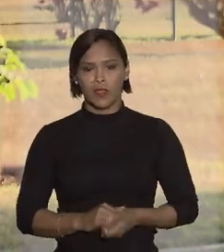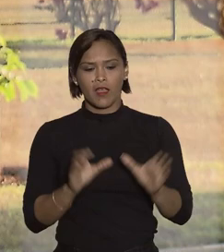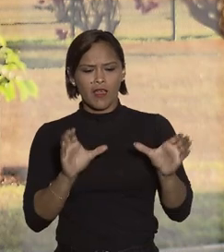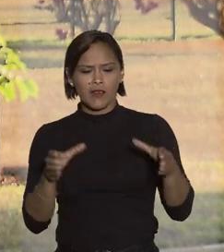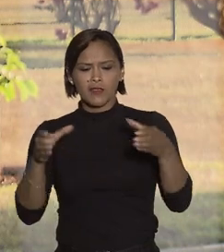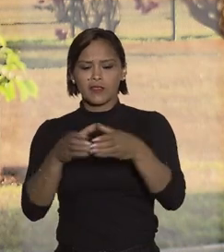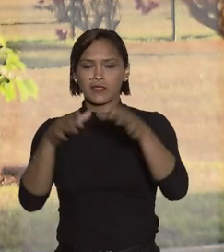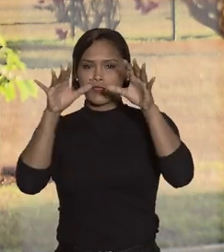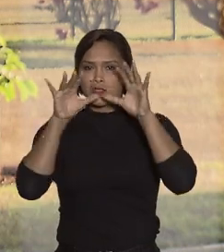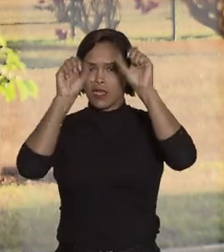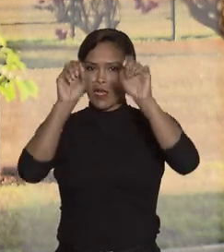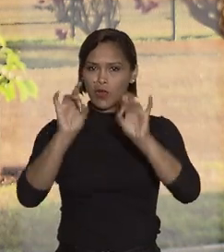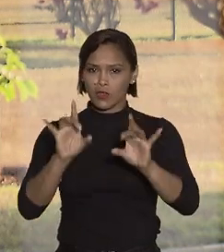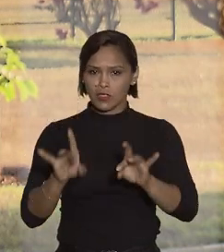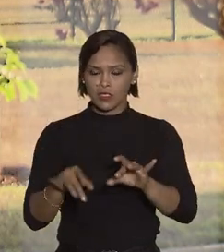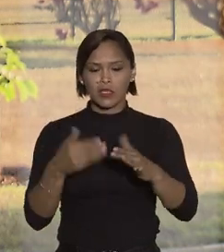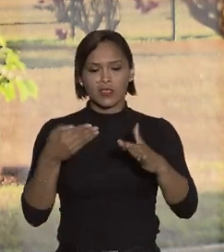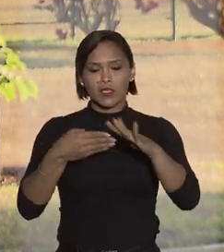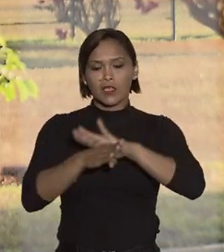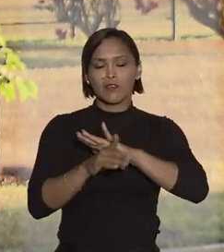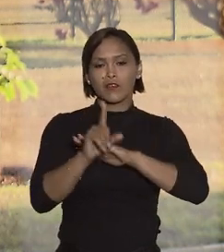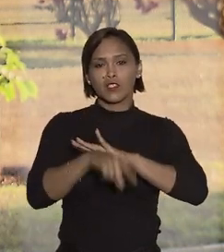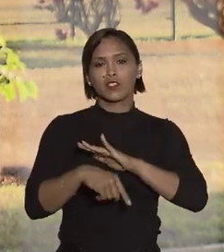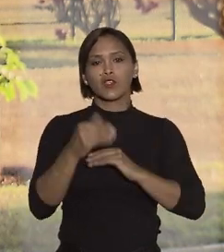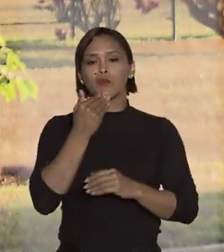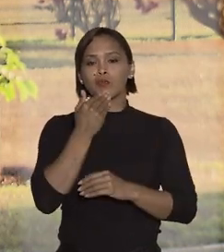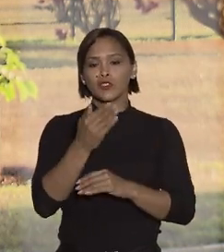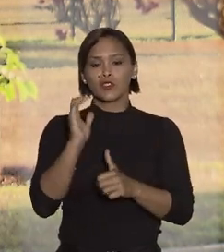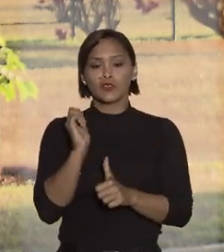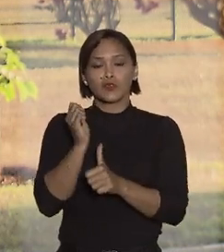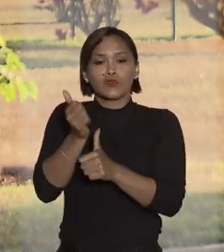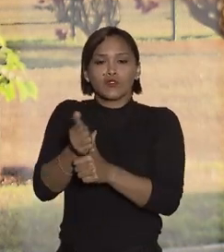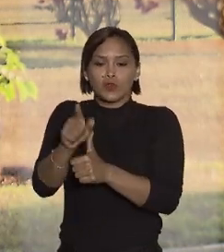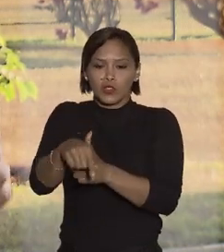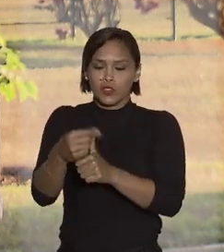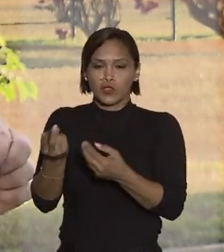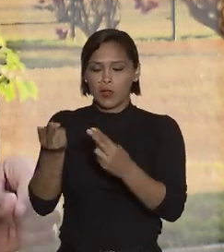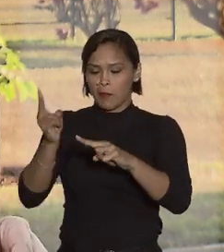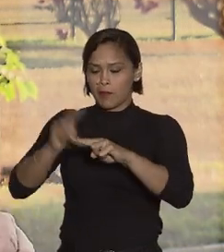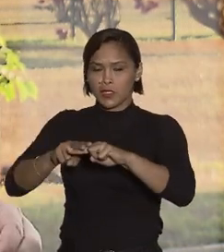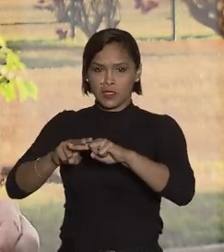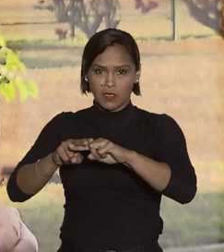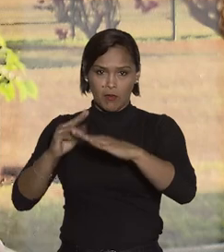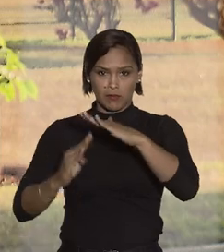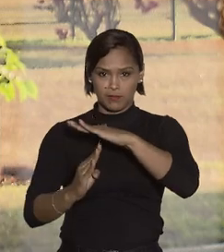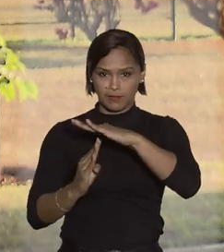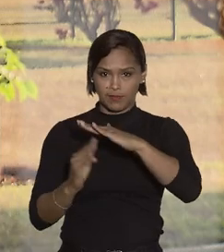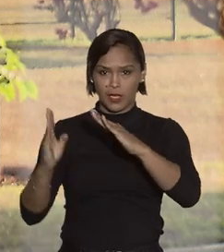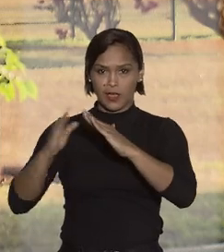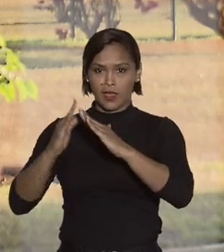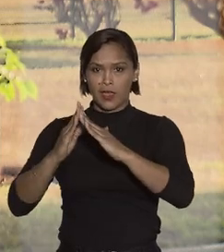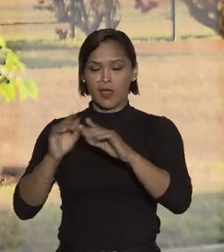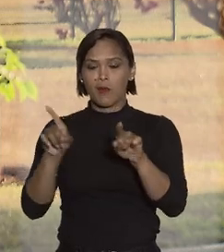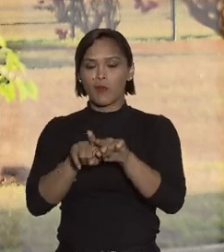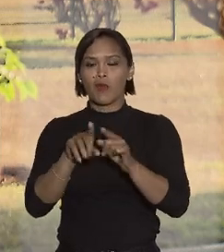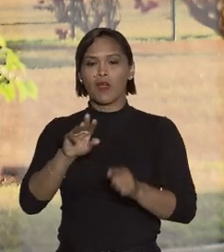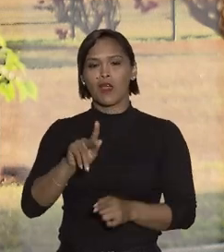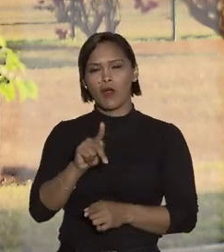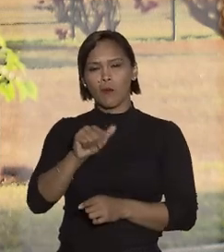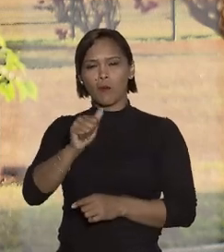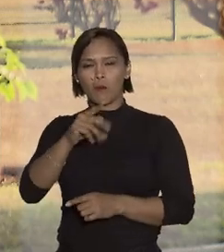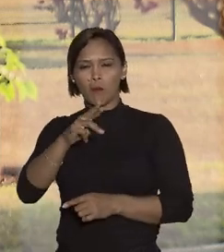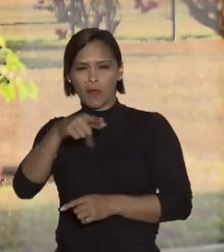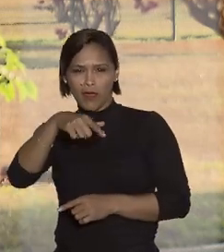instâncias ordinárias indeferiram o pedido de substituir prisão em regime semiaberto por prisão albergue domiciliar